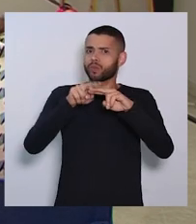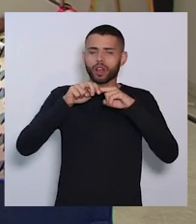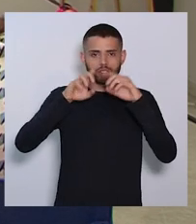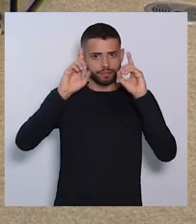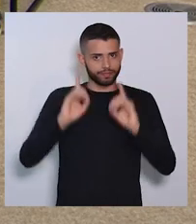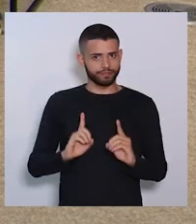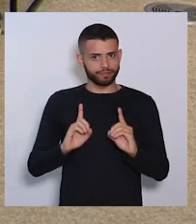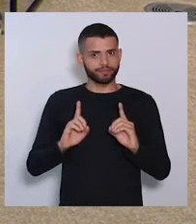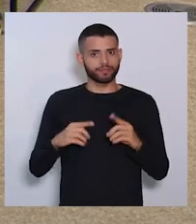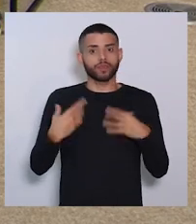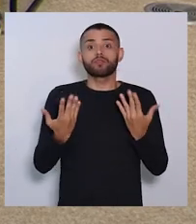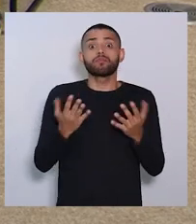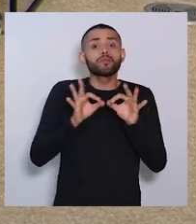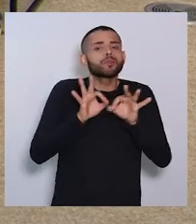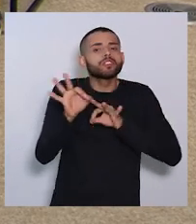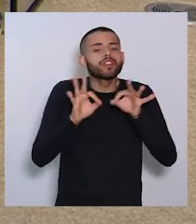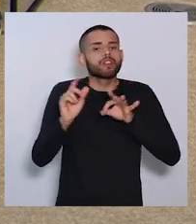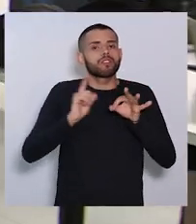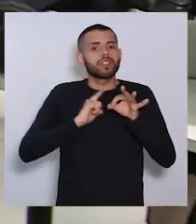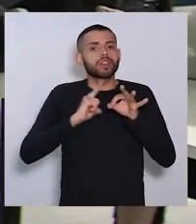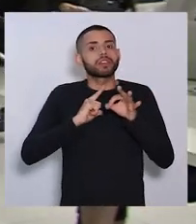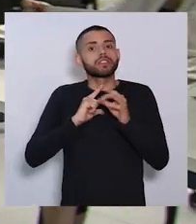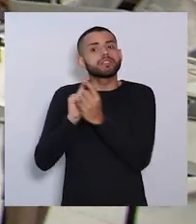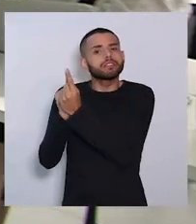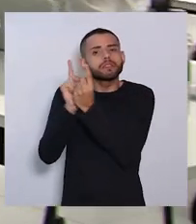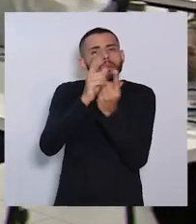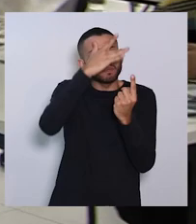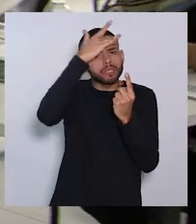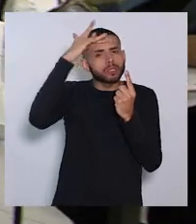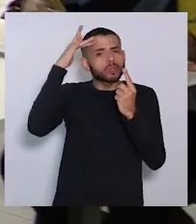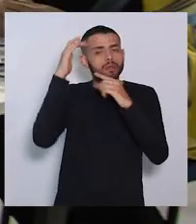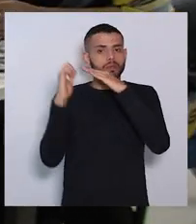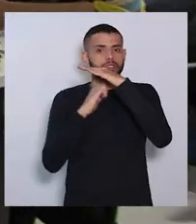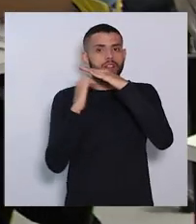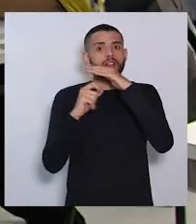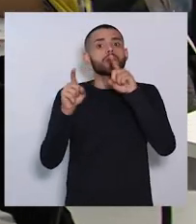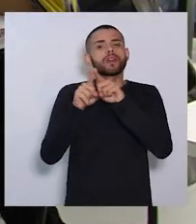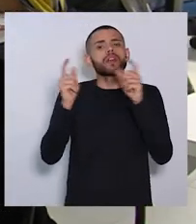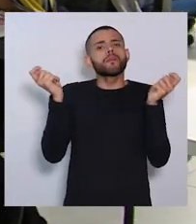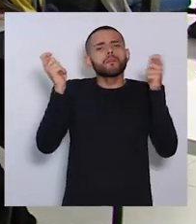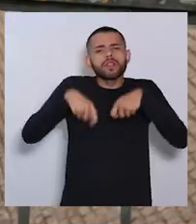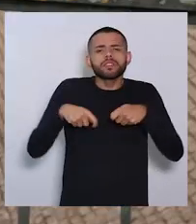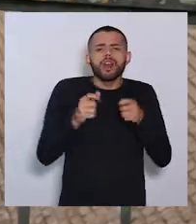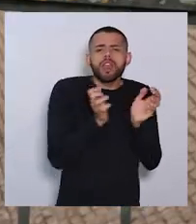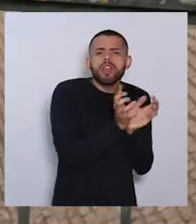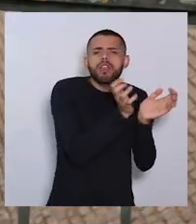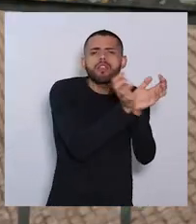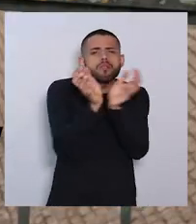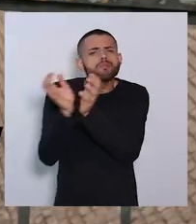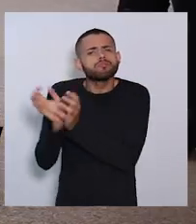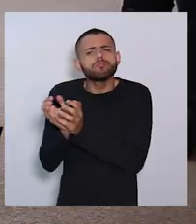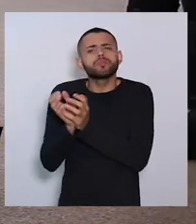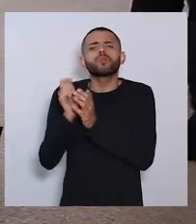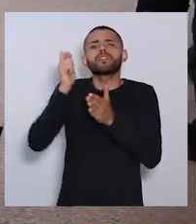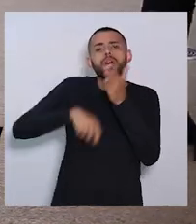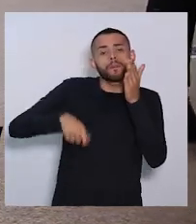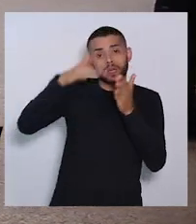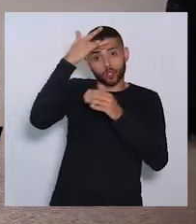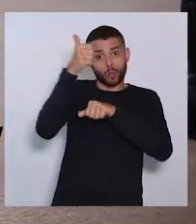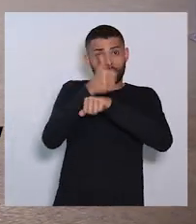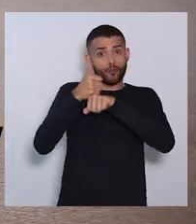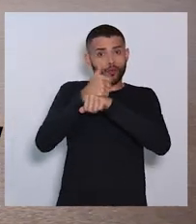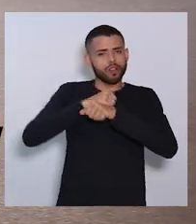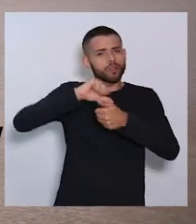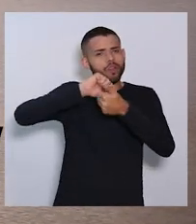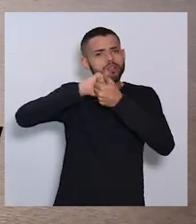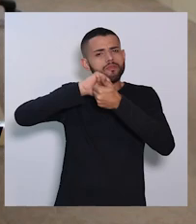condição. O projeto engloba não só atender empreendedores, mas também capacitar nossas equipes e contratar profissionais qualificados